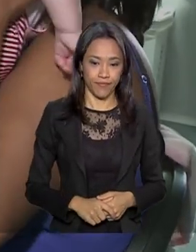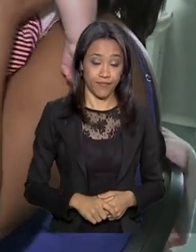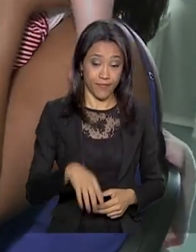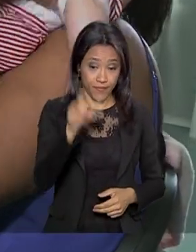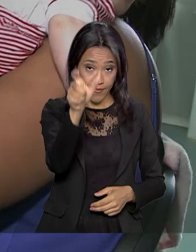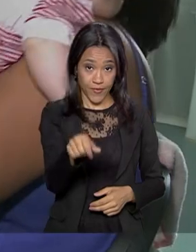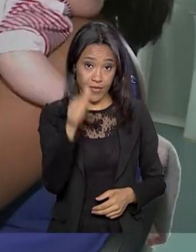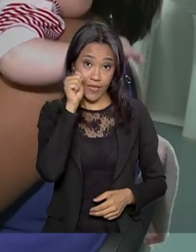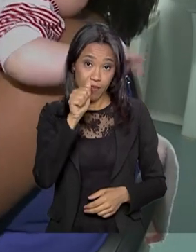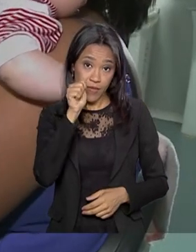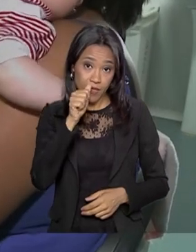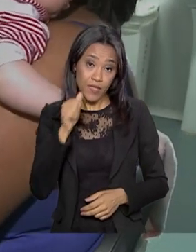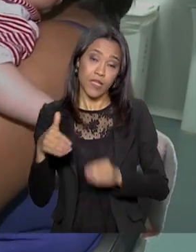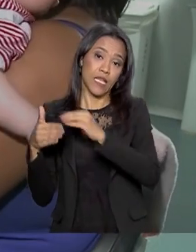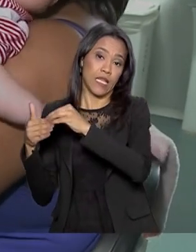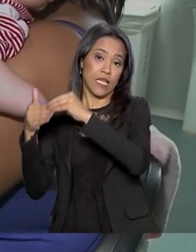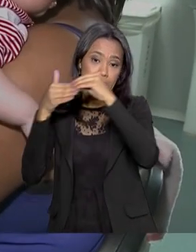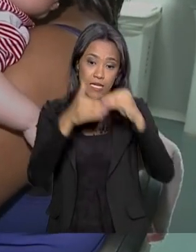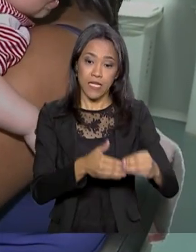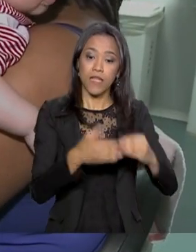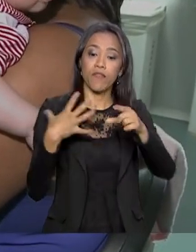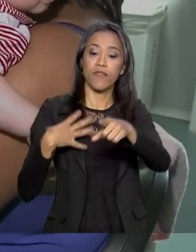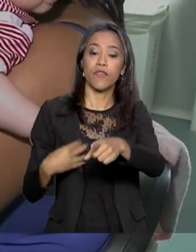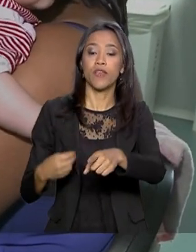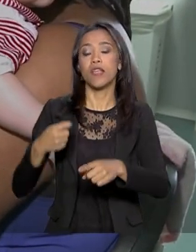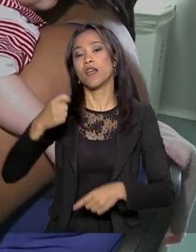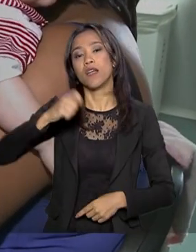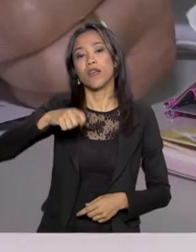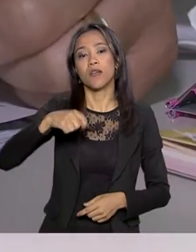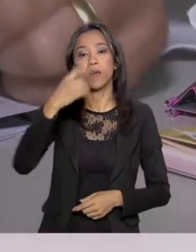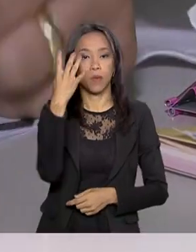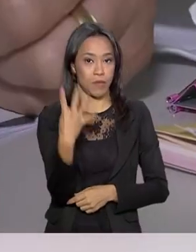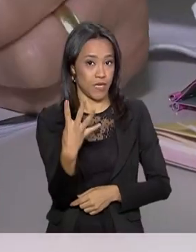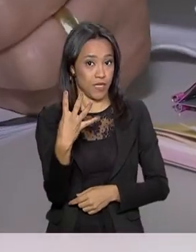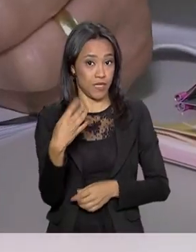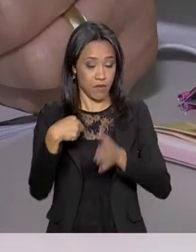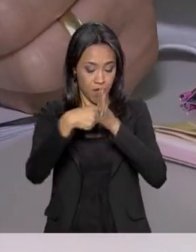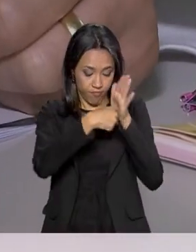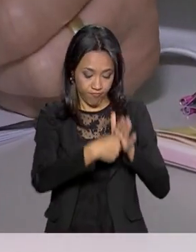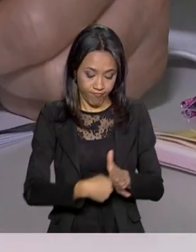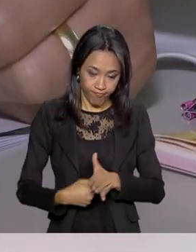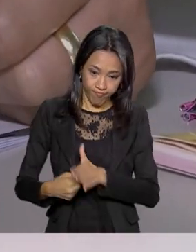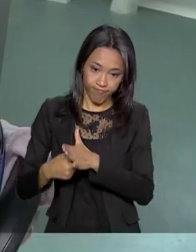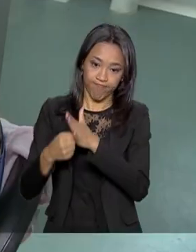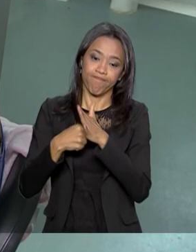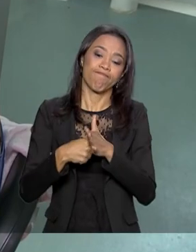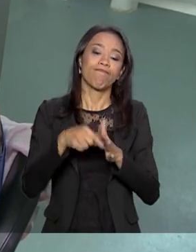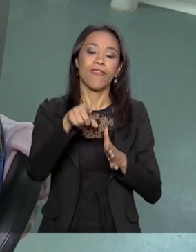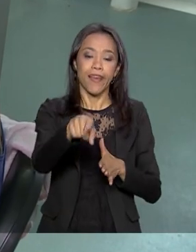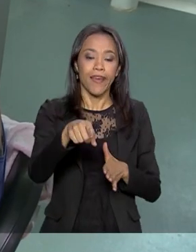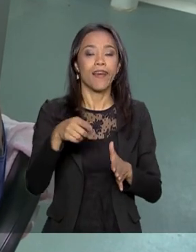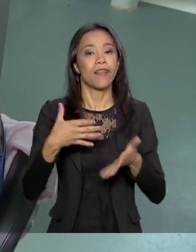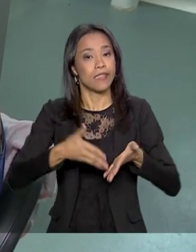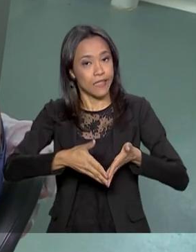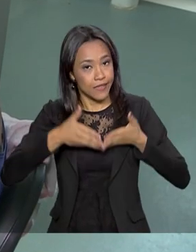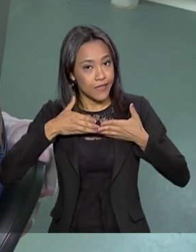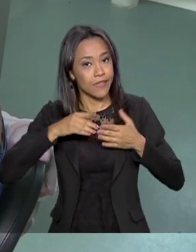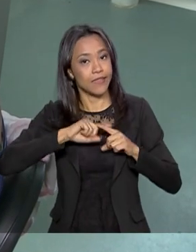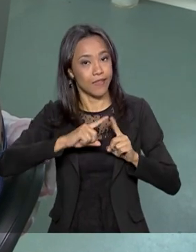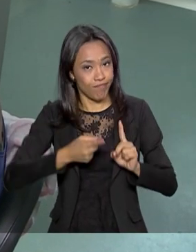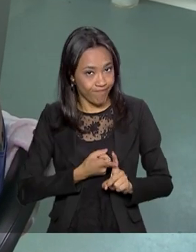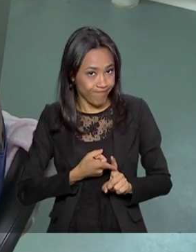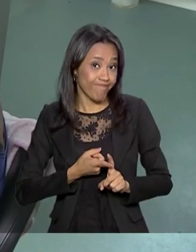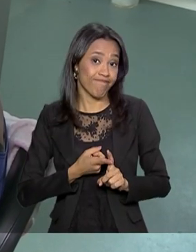Michele veio trazer a filha Sara de quatro meses para exame de rotina. Mesmo ainda estando de licença maternidade,